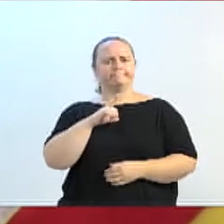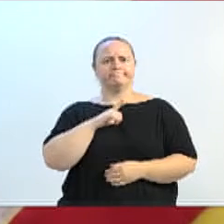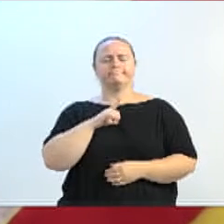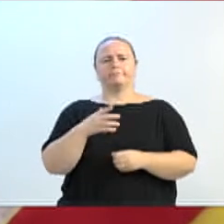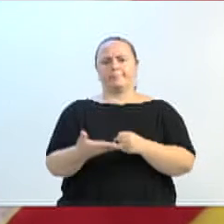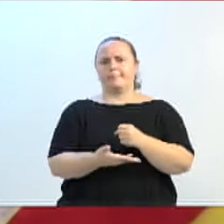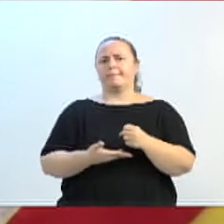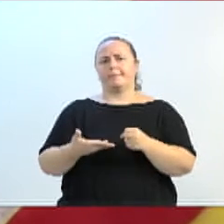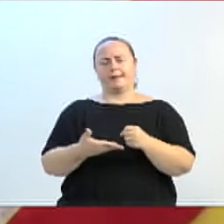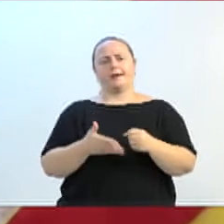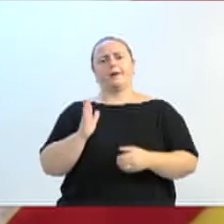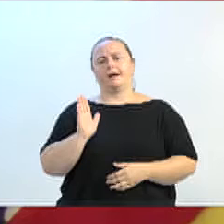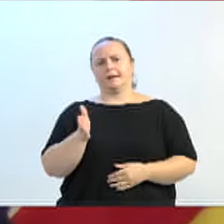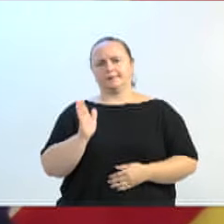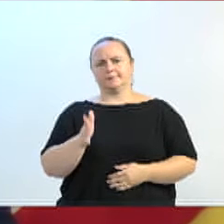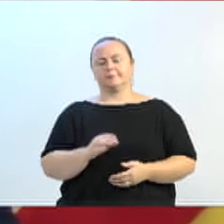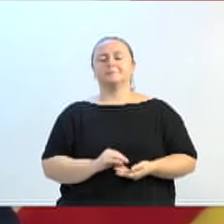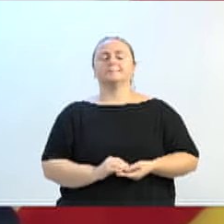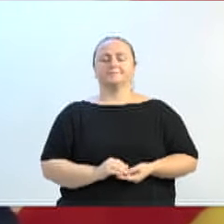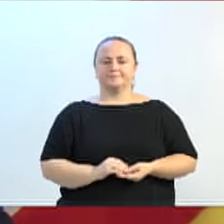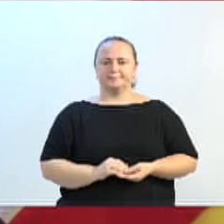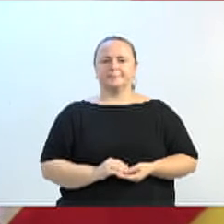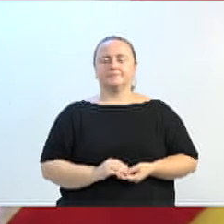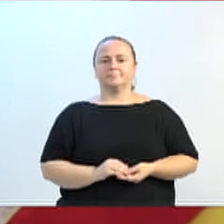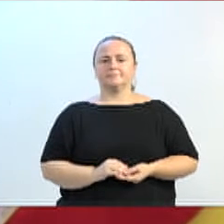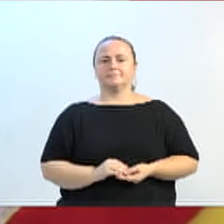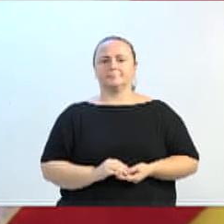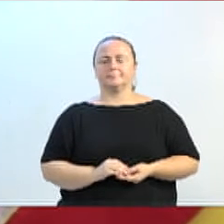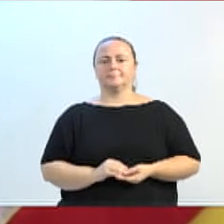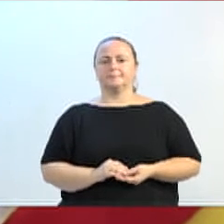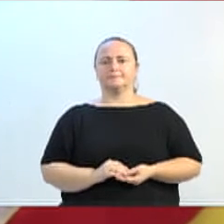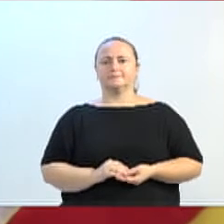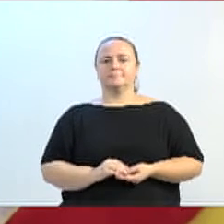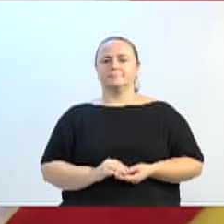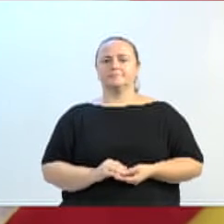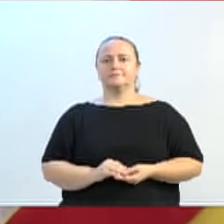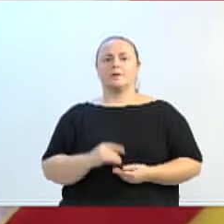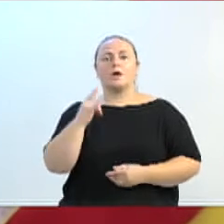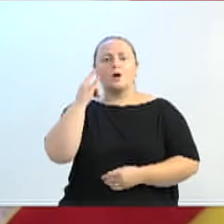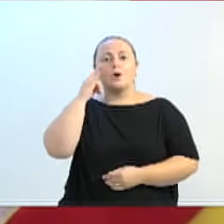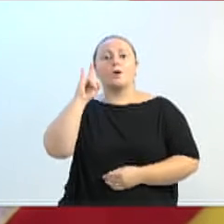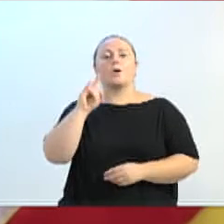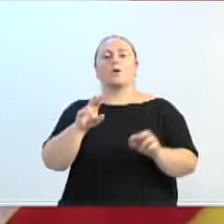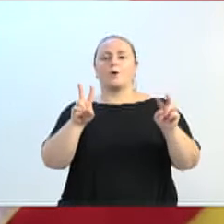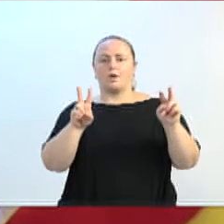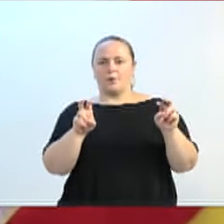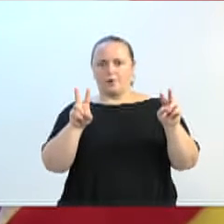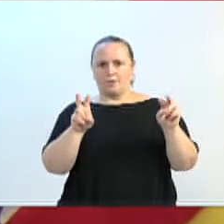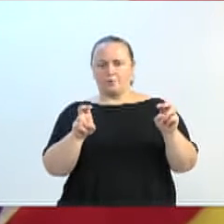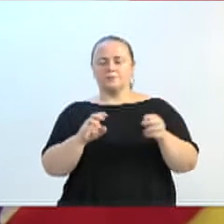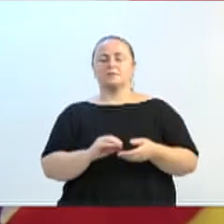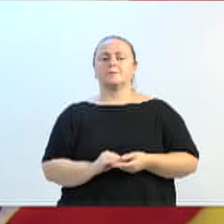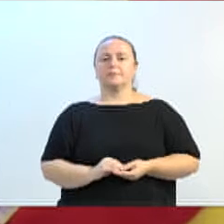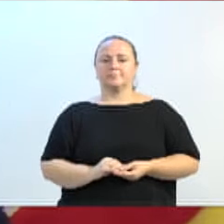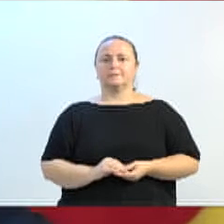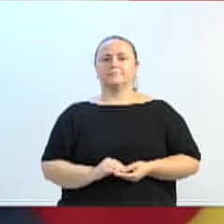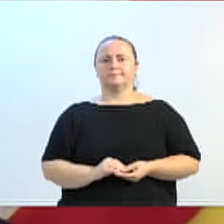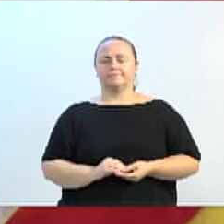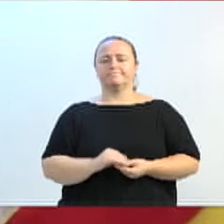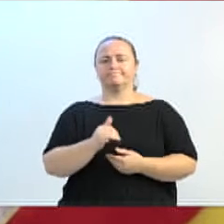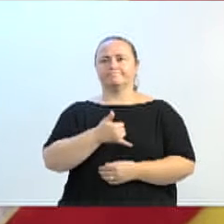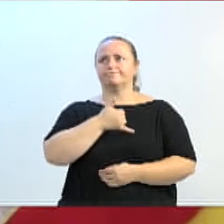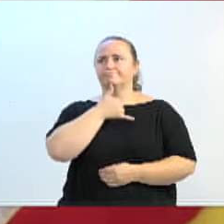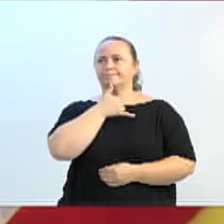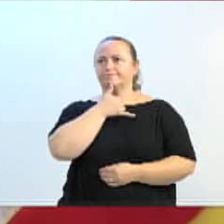base. Muito bem. Finalizando, senhor presidente, um último assunto que quero abordar aqui com muita tristeza, eu